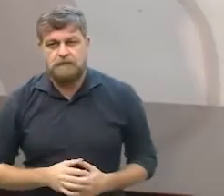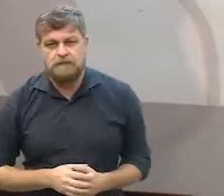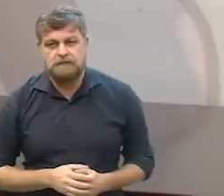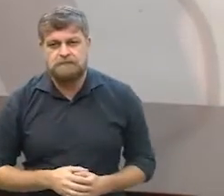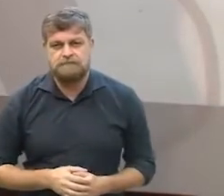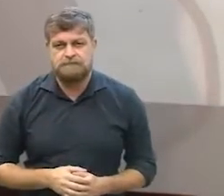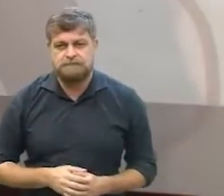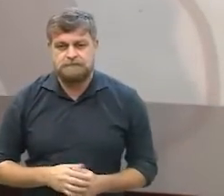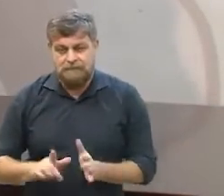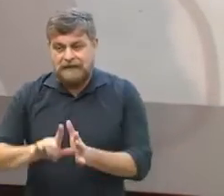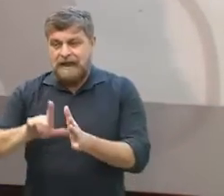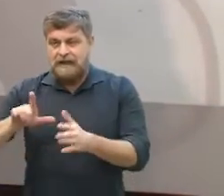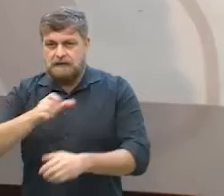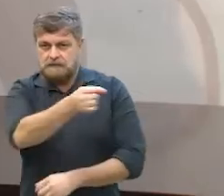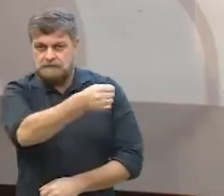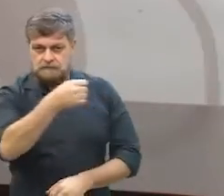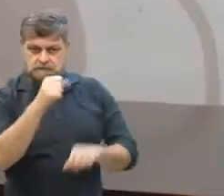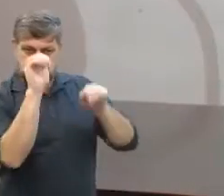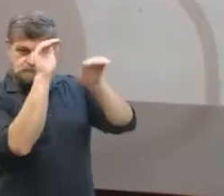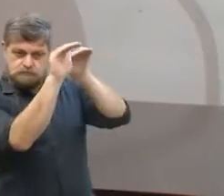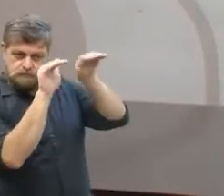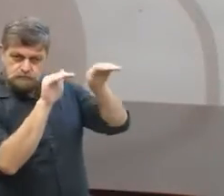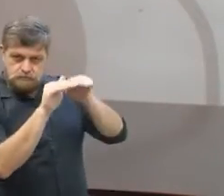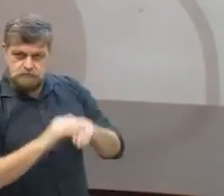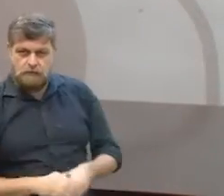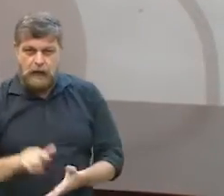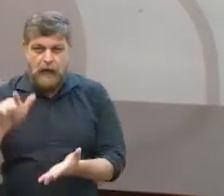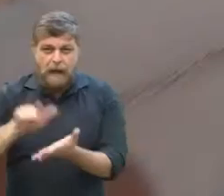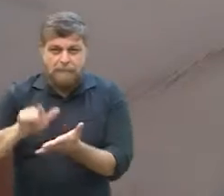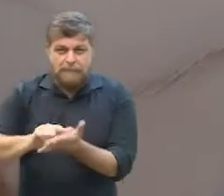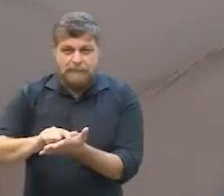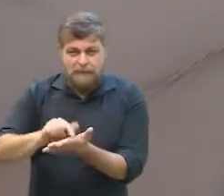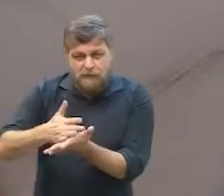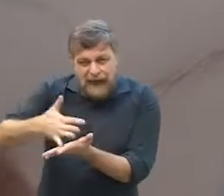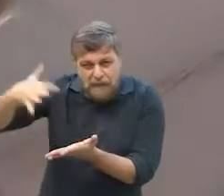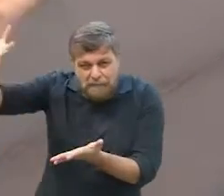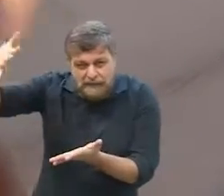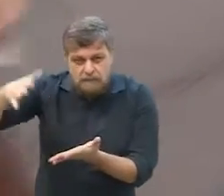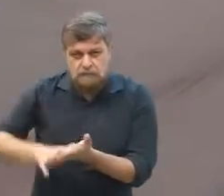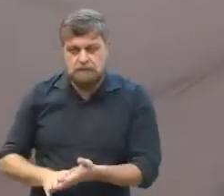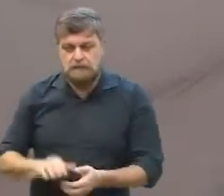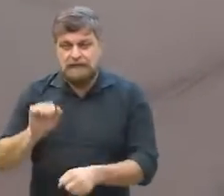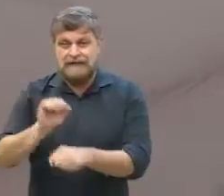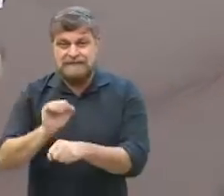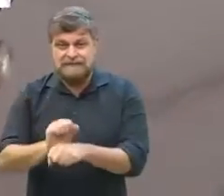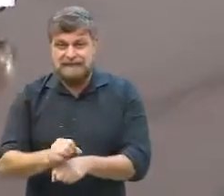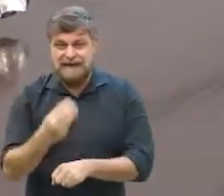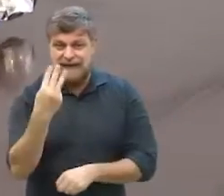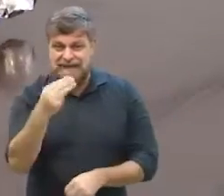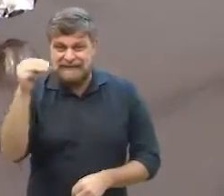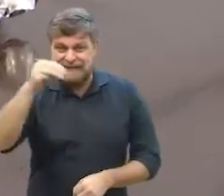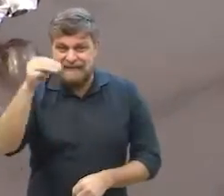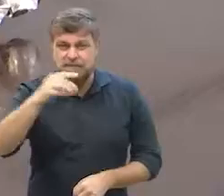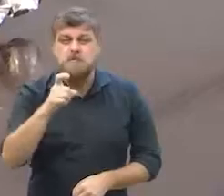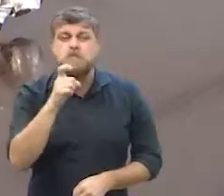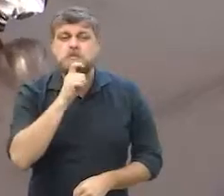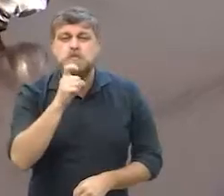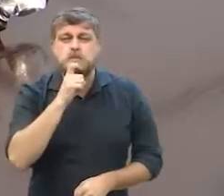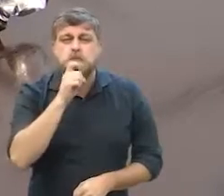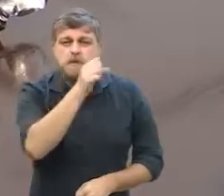antes de levar para a geladeira cubra com papel alumínio deixe gelar por cerca de 3 minutos